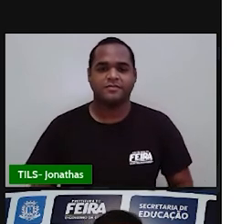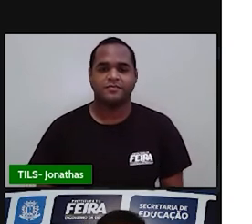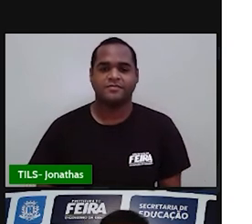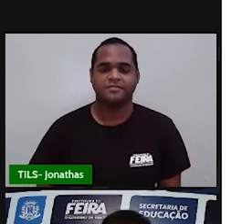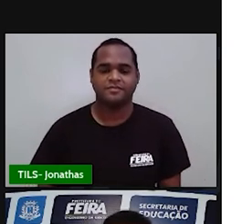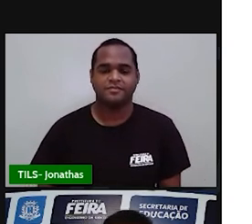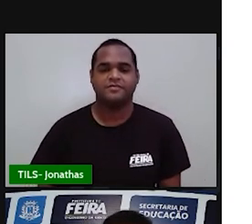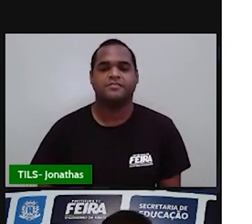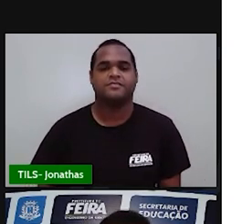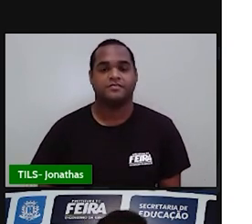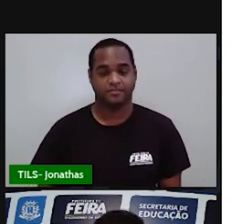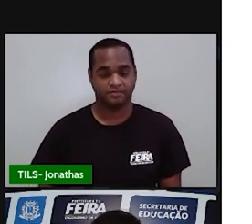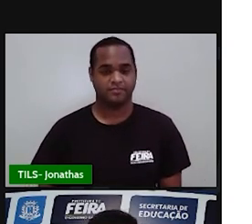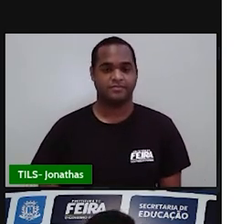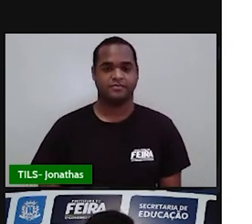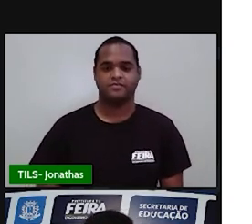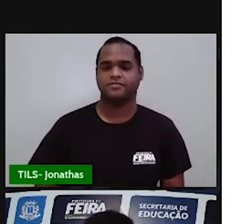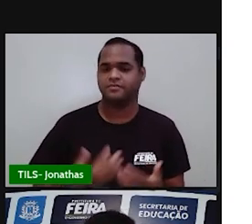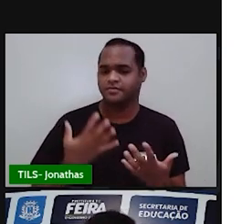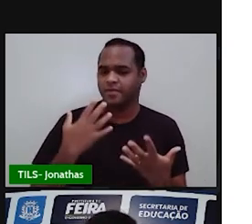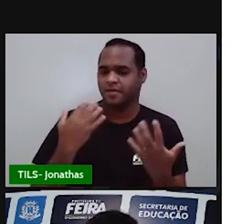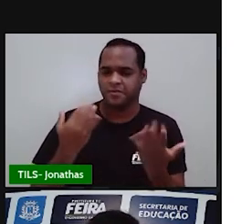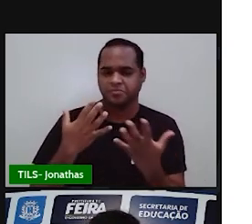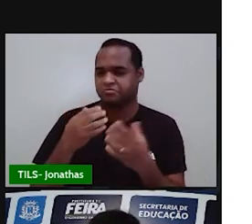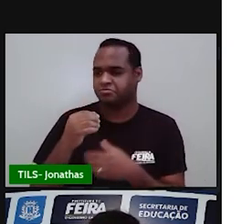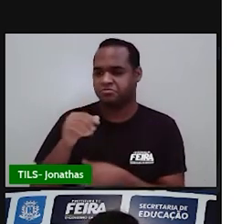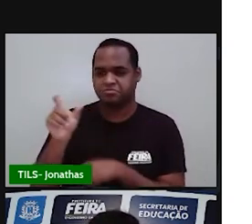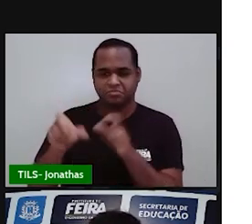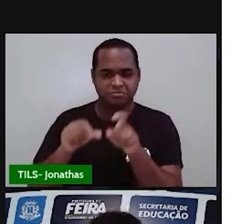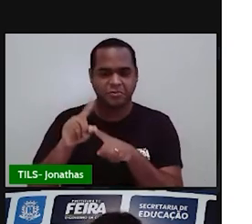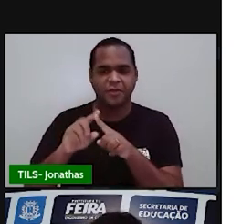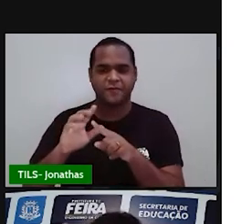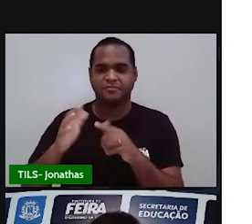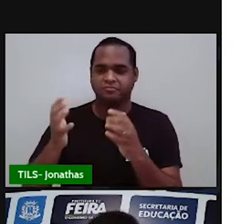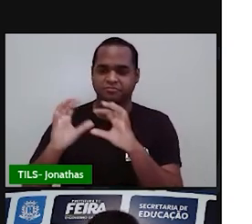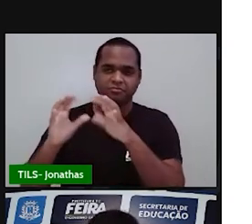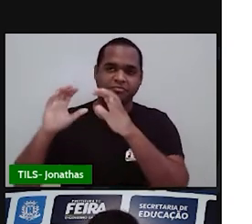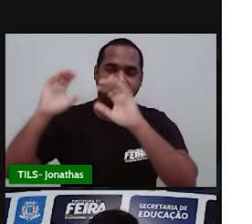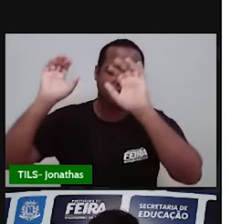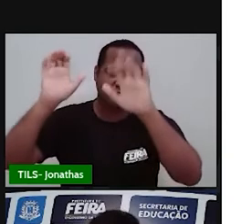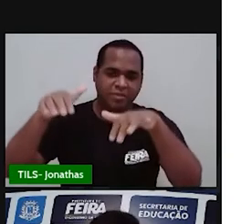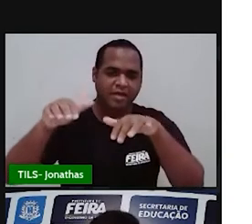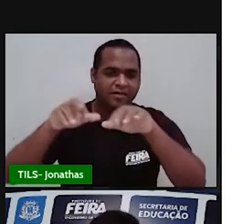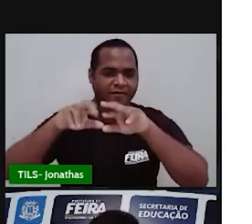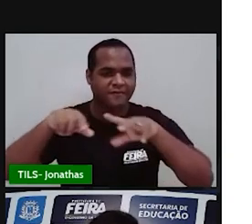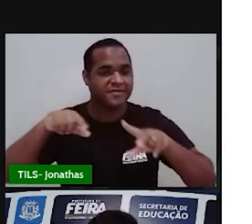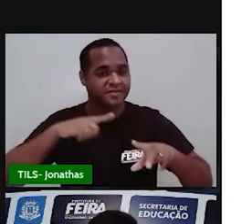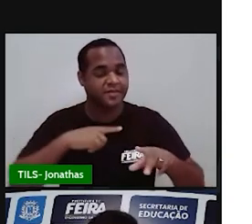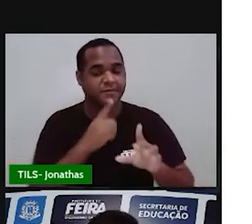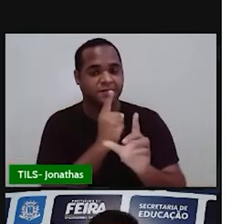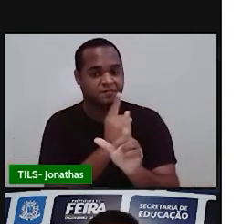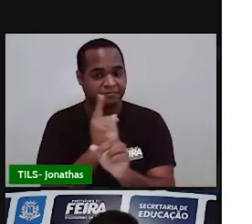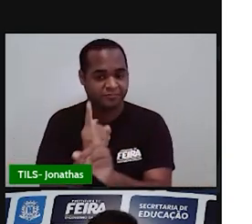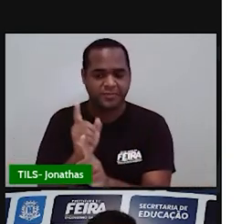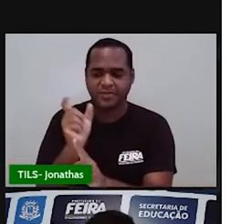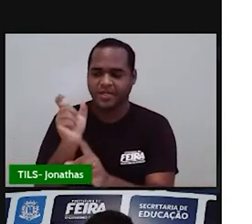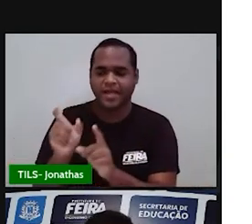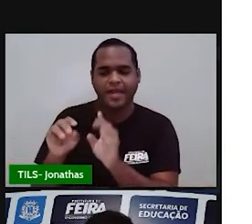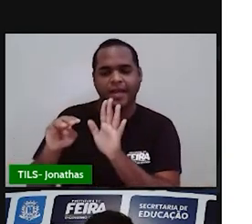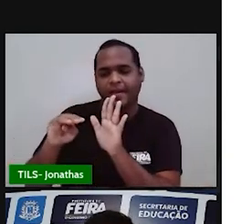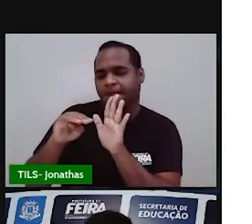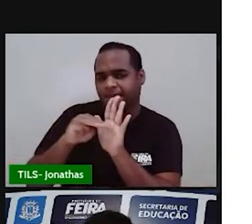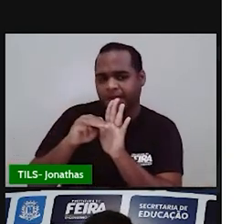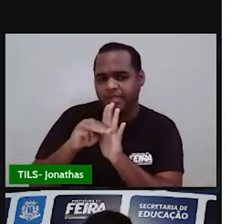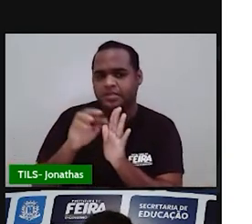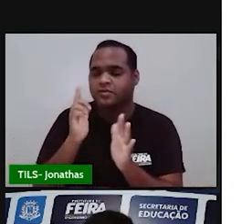média de altura de jogadores de basquete de um time, eu vou pegar todas essas alturas, vou encontrar a média e estou fazendo com que